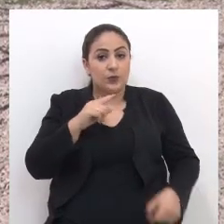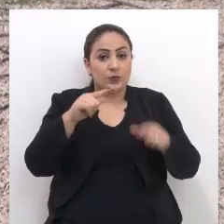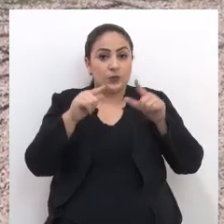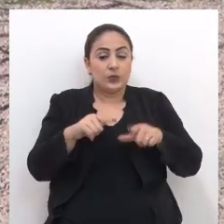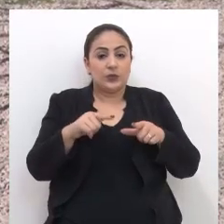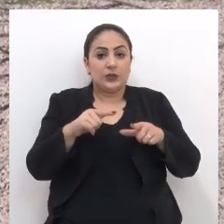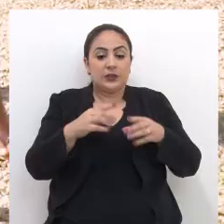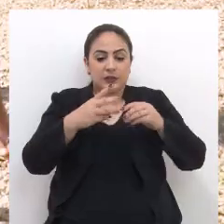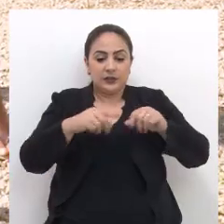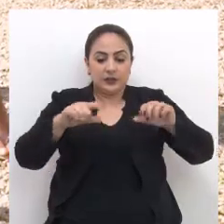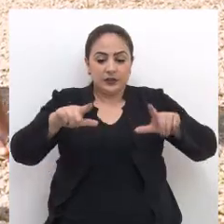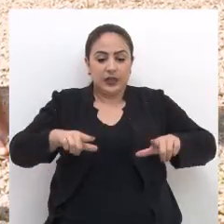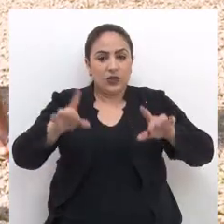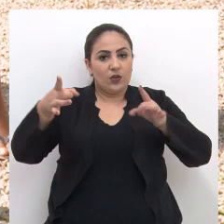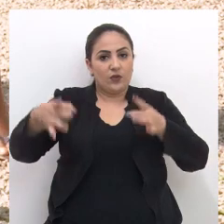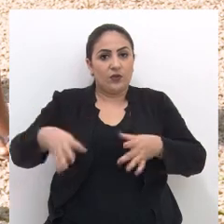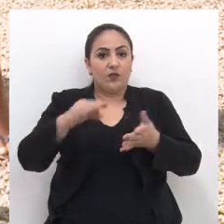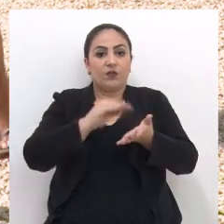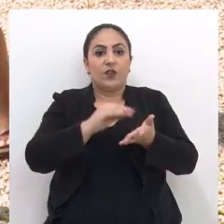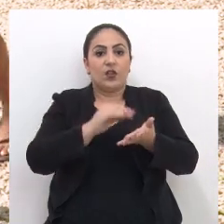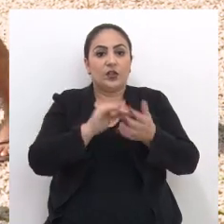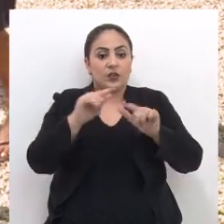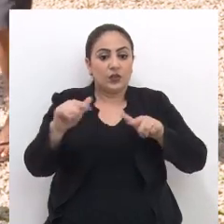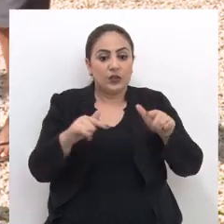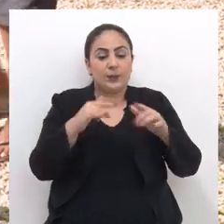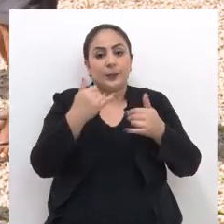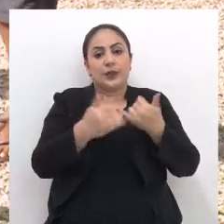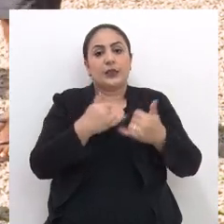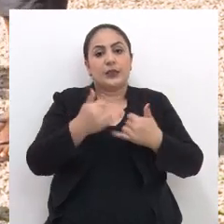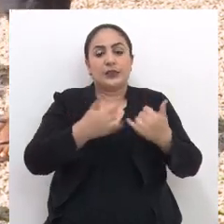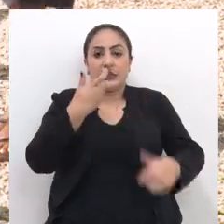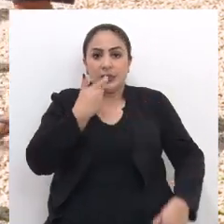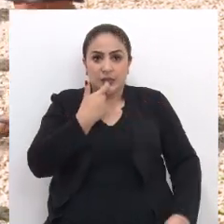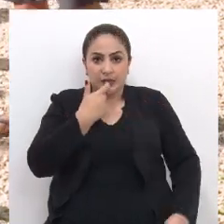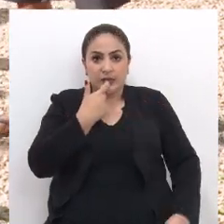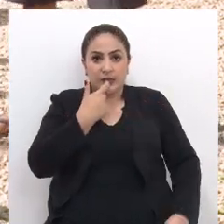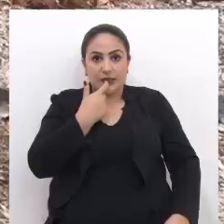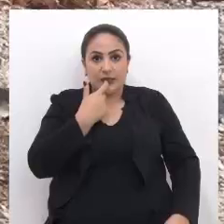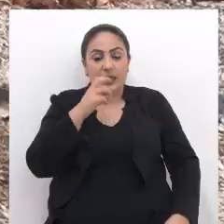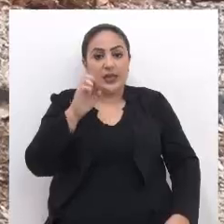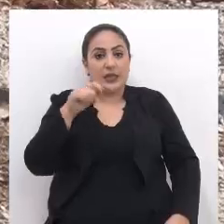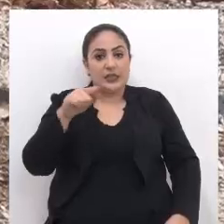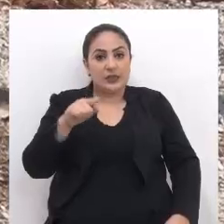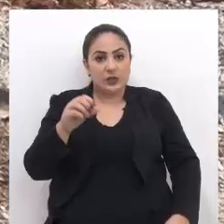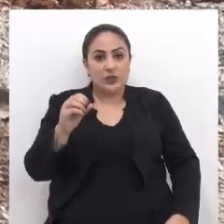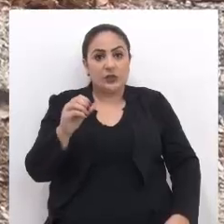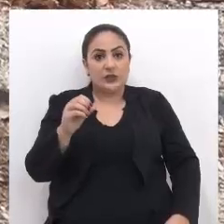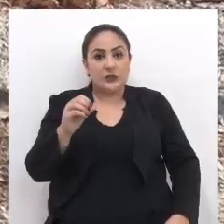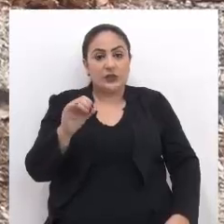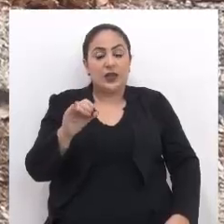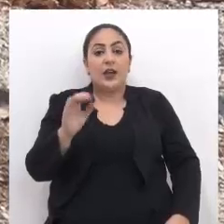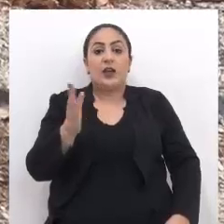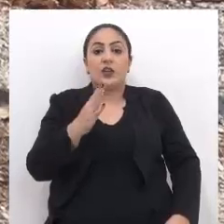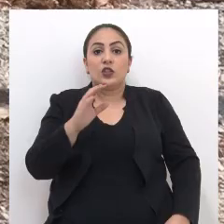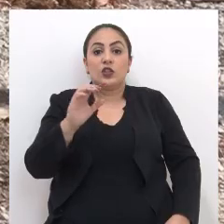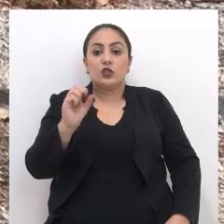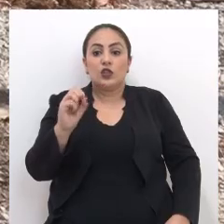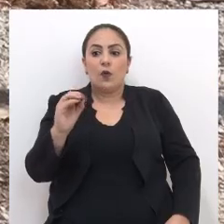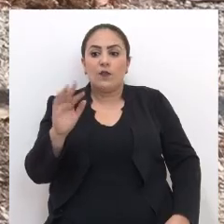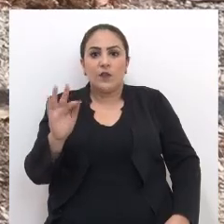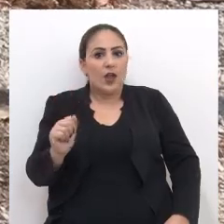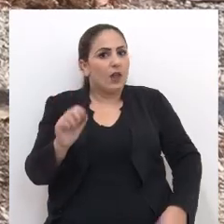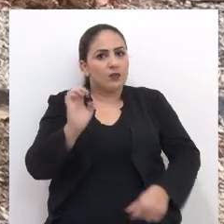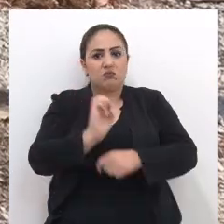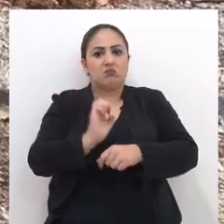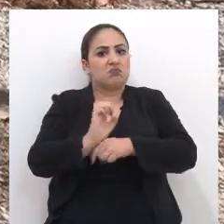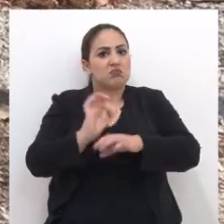abandono do terreno e da falta de espaço para a brincadeira das crianças. Enzo e Sofia nem esperaram o local ficar